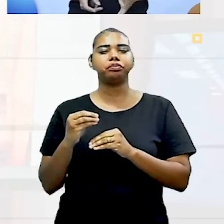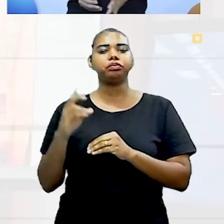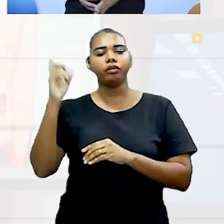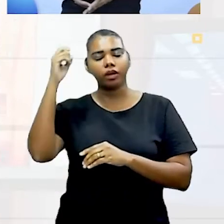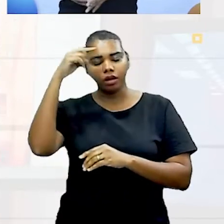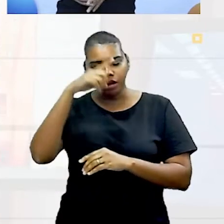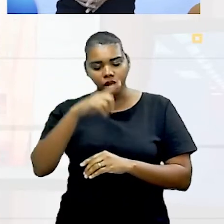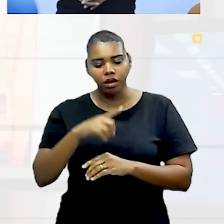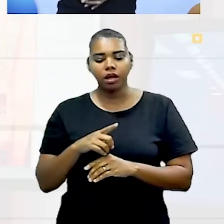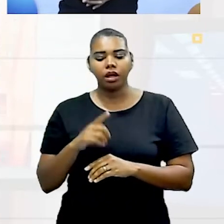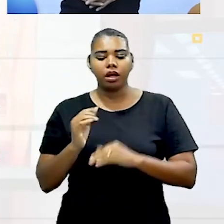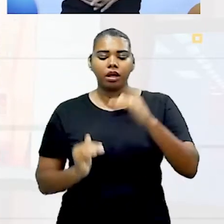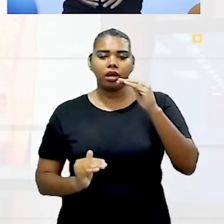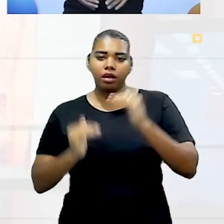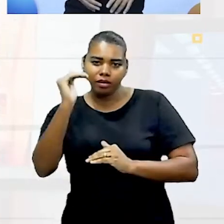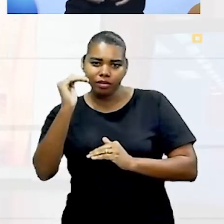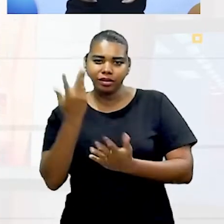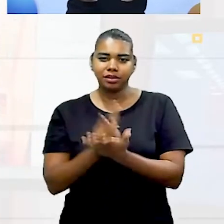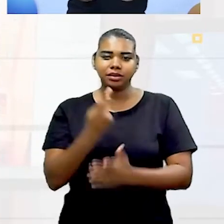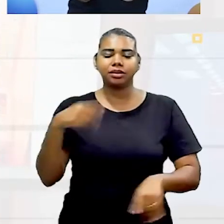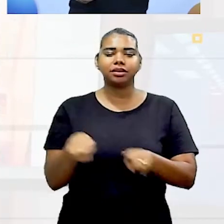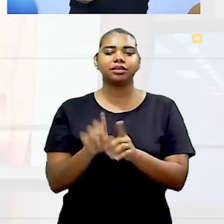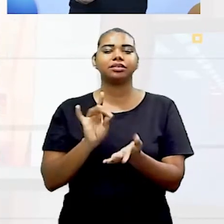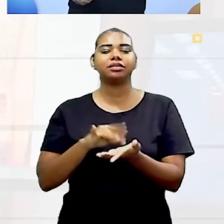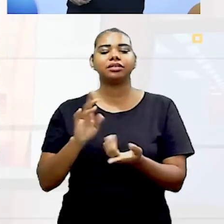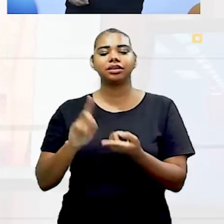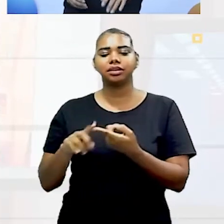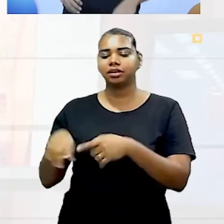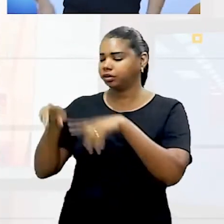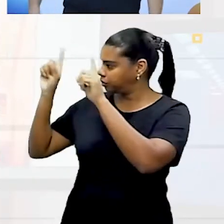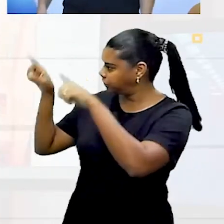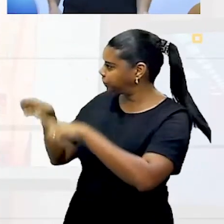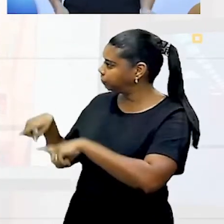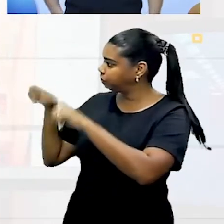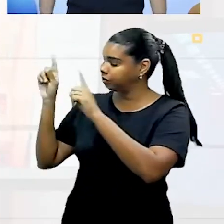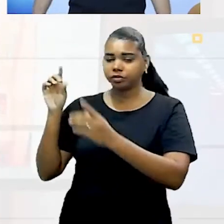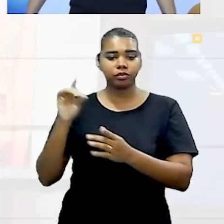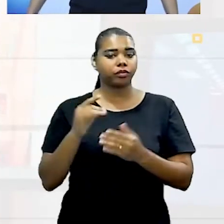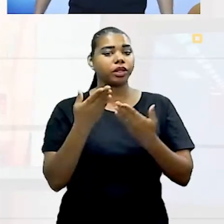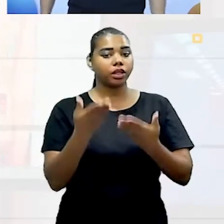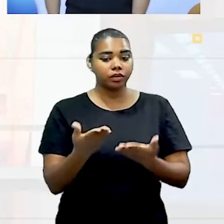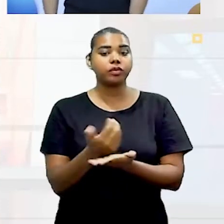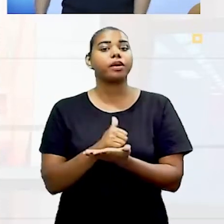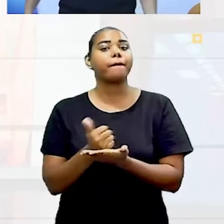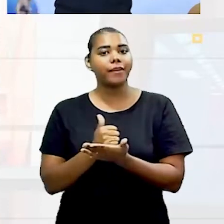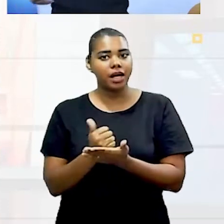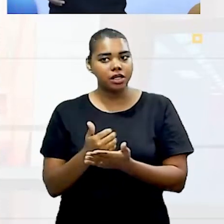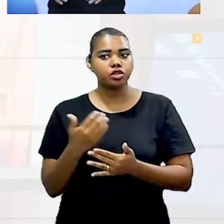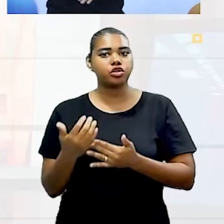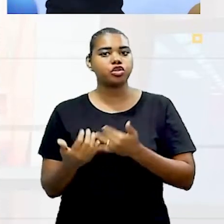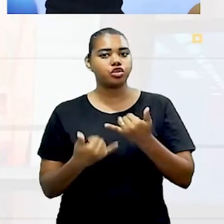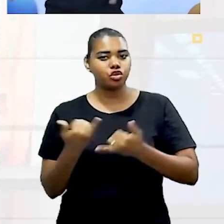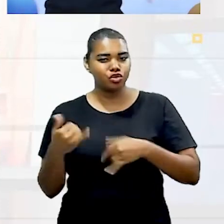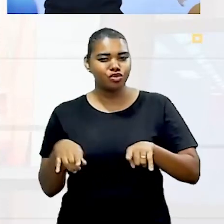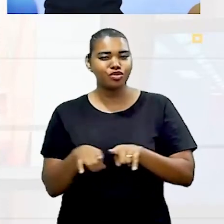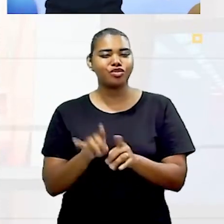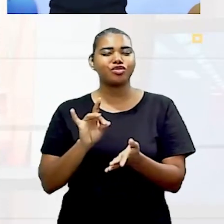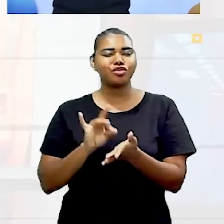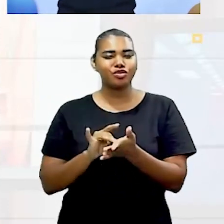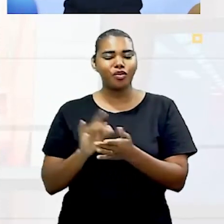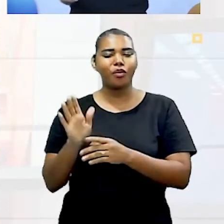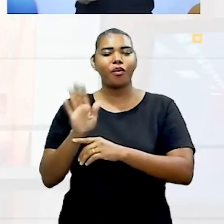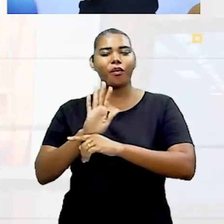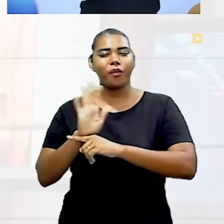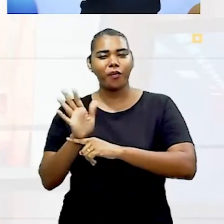aumentar. O ponto médio acontece nesse ato. Ou seja, é o ponto que você mais joga no jogo ou ao meio do filme,